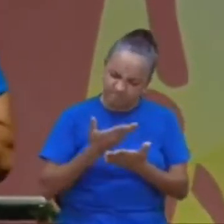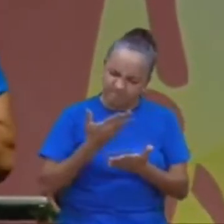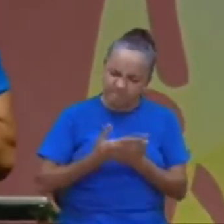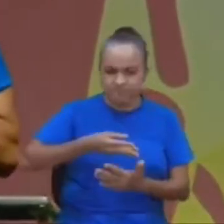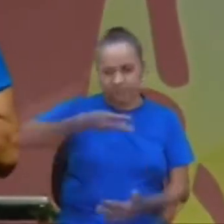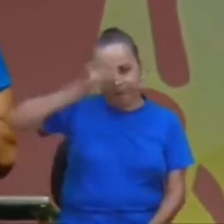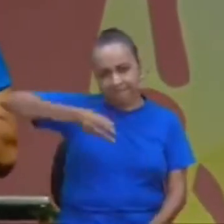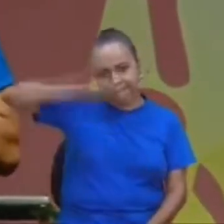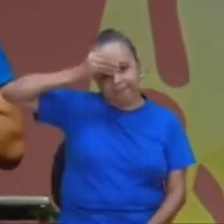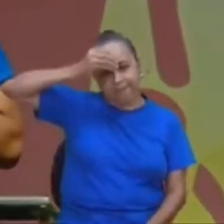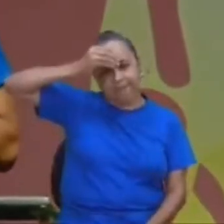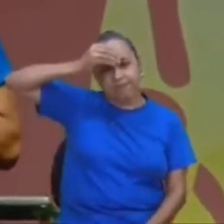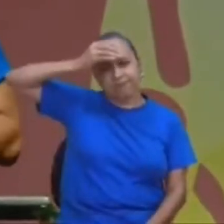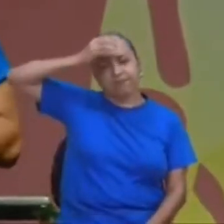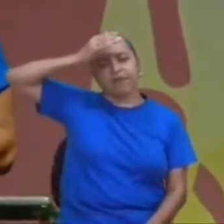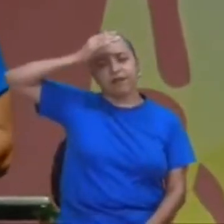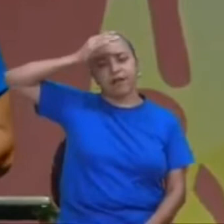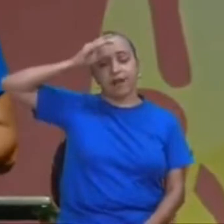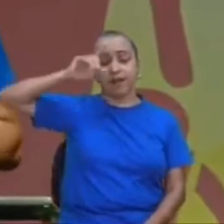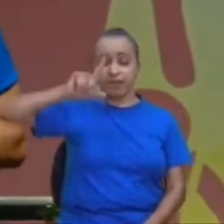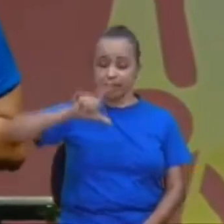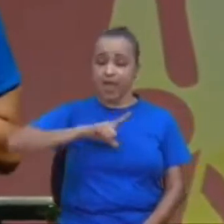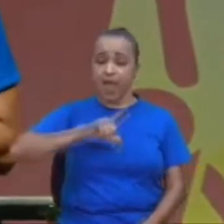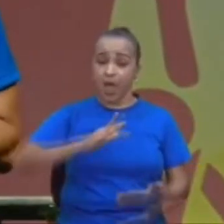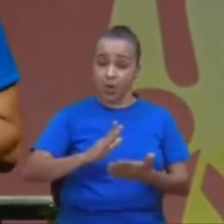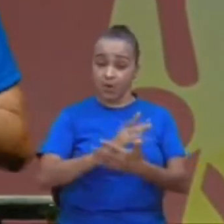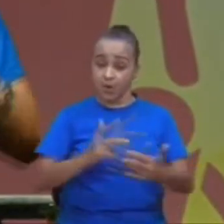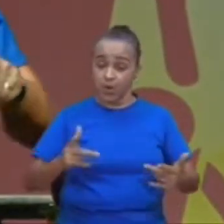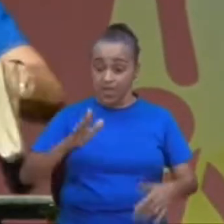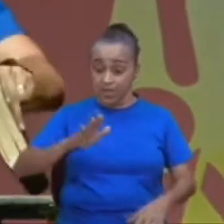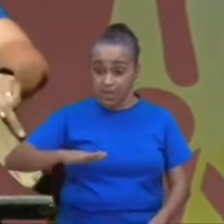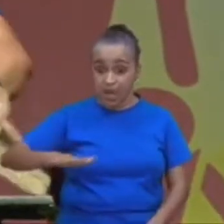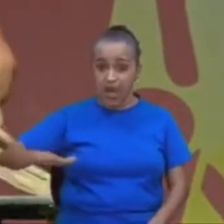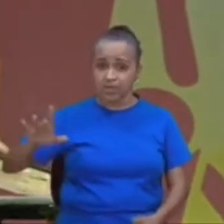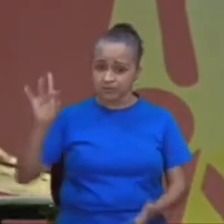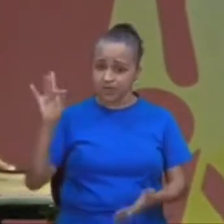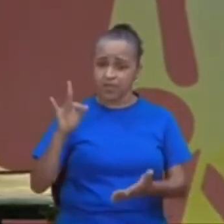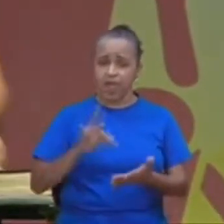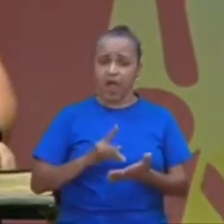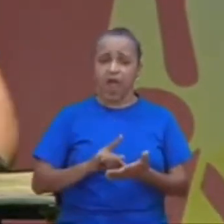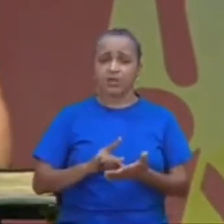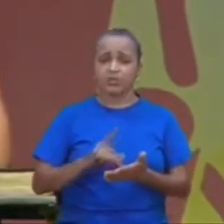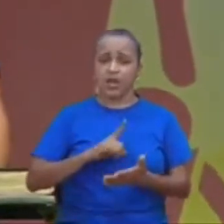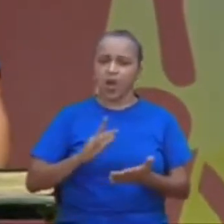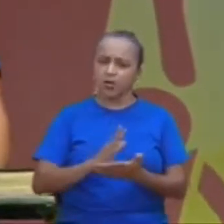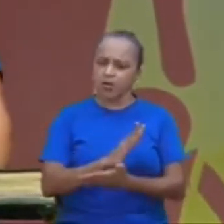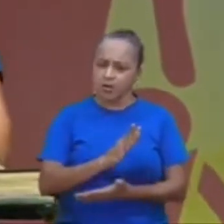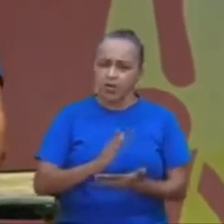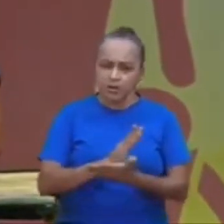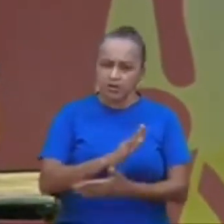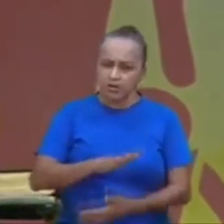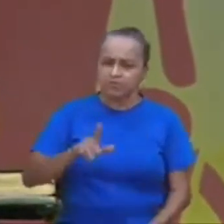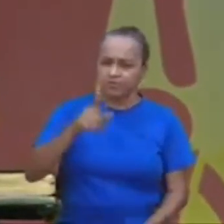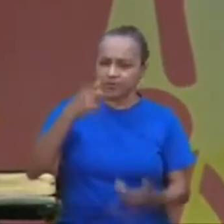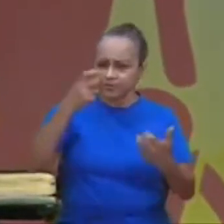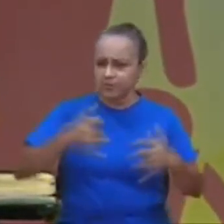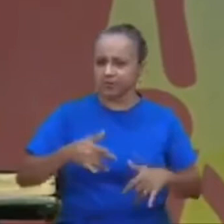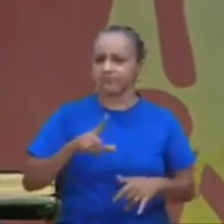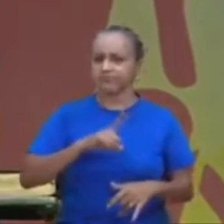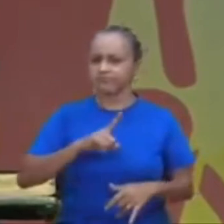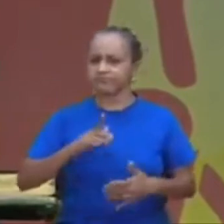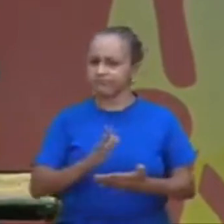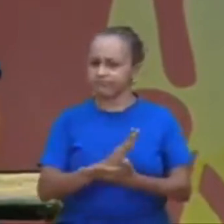normal, tem algumas coisas, que toda criança, inclusive a criança, criança mesmo, precisa tomar, deixa eu falar algumas delas só,